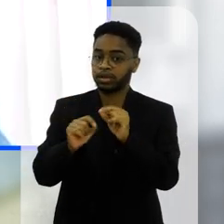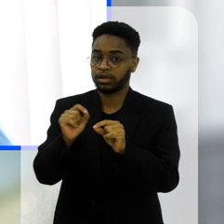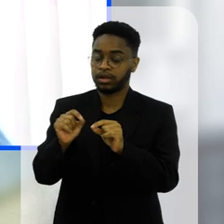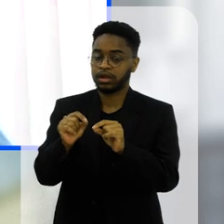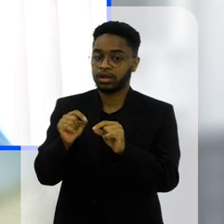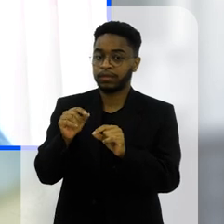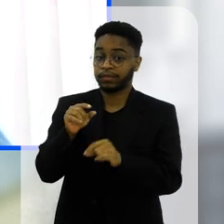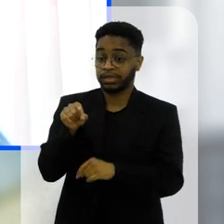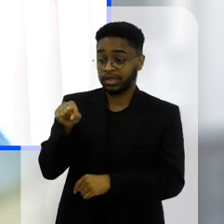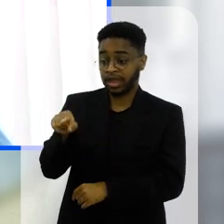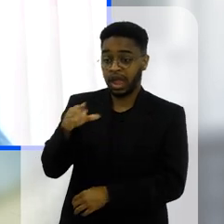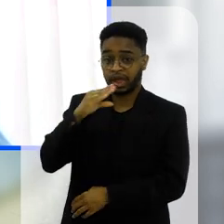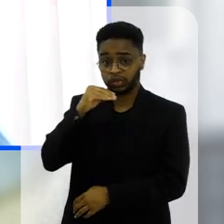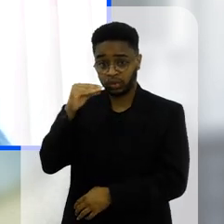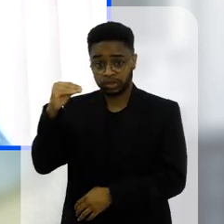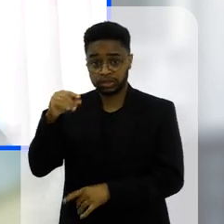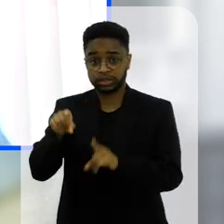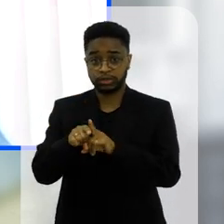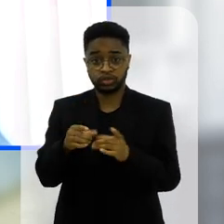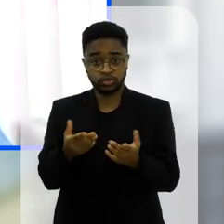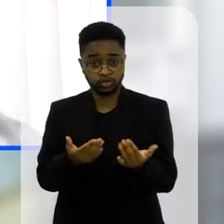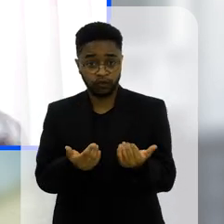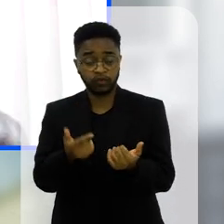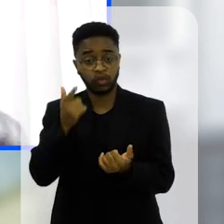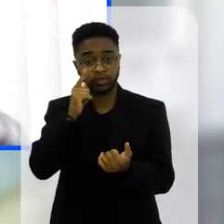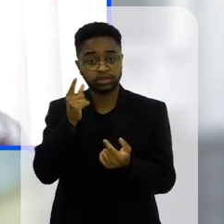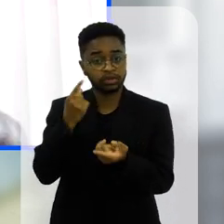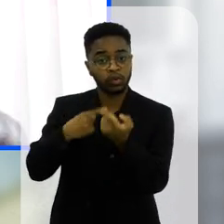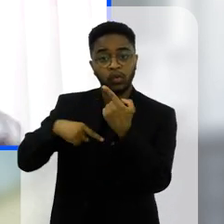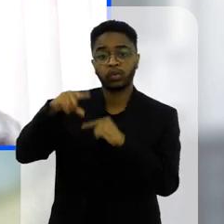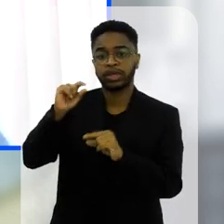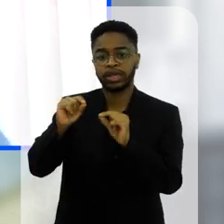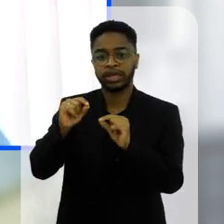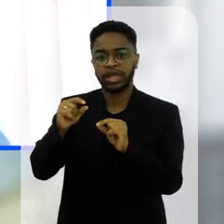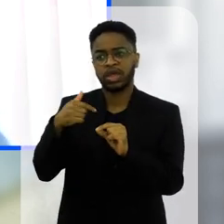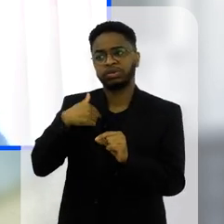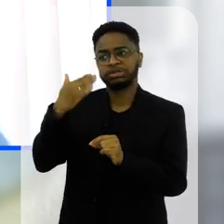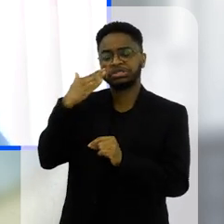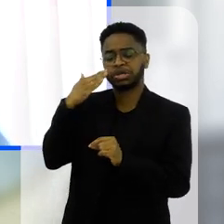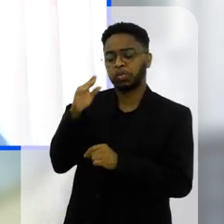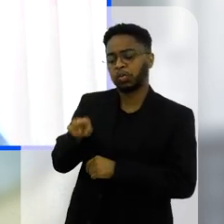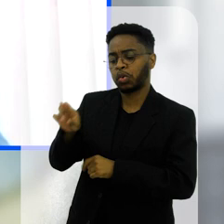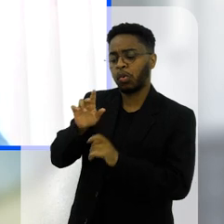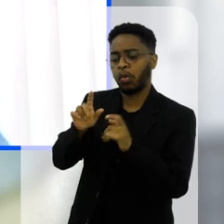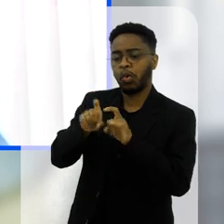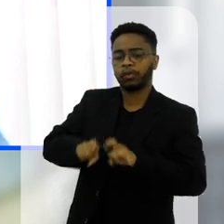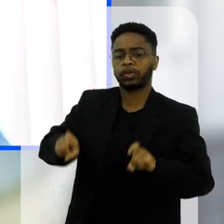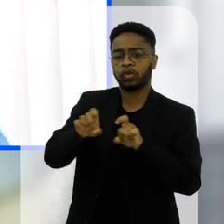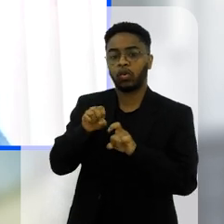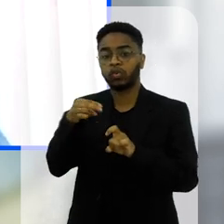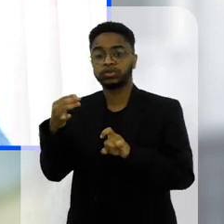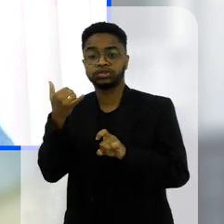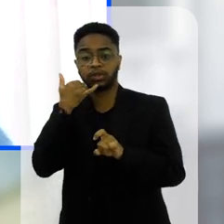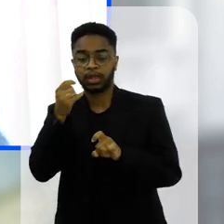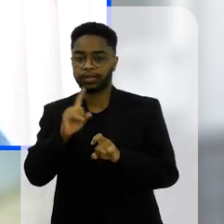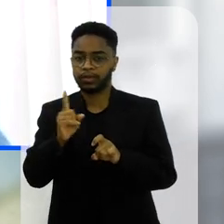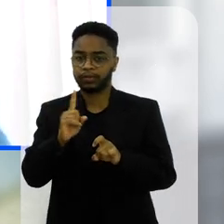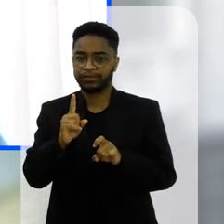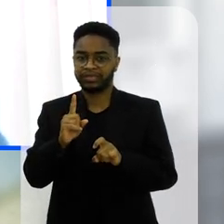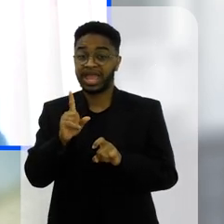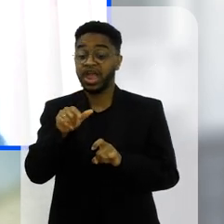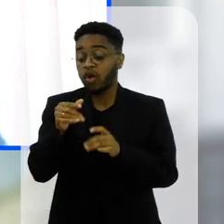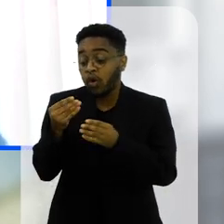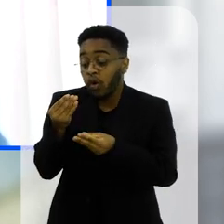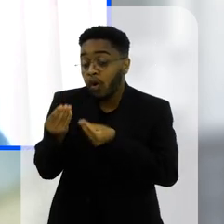com que esse adolescente esse jovem ganhe o mundo não é se ele sabe ou não manusear um computador ou um celular é como